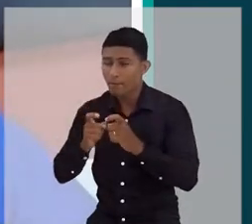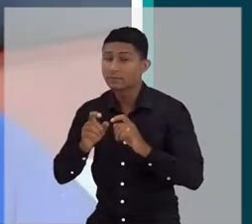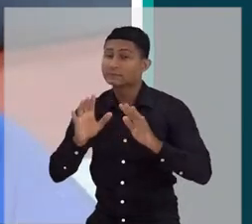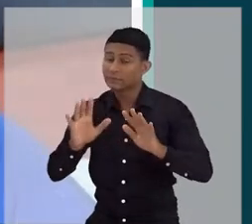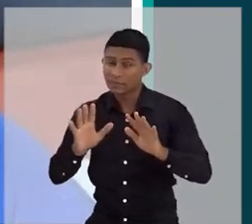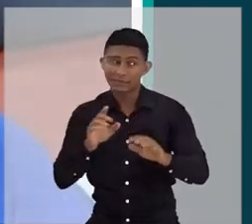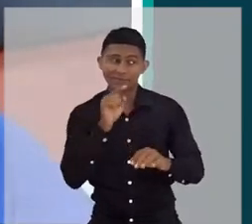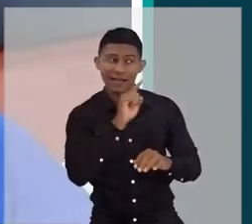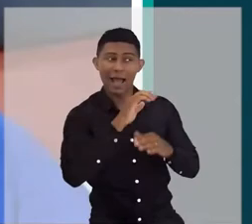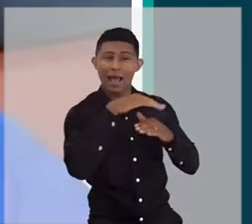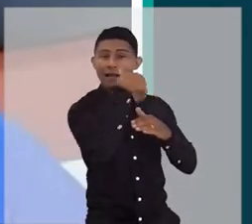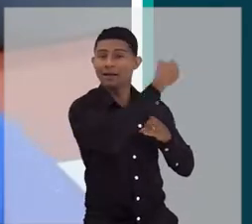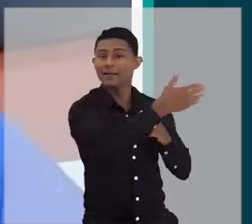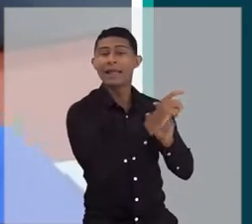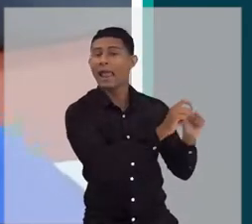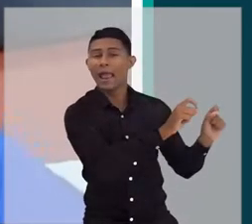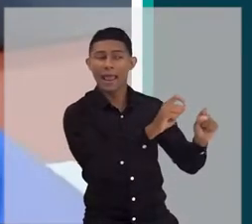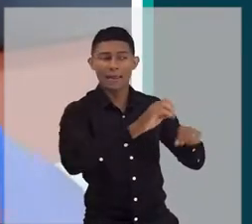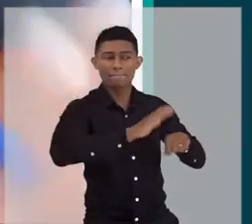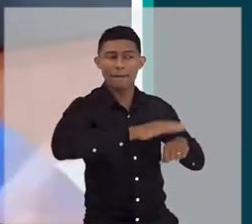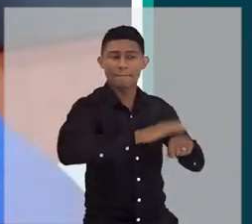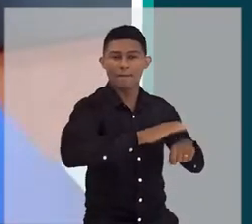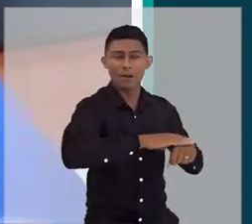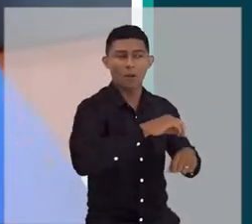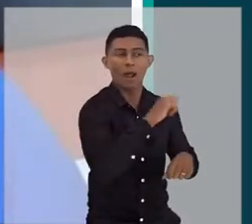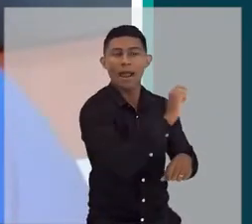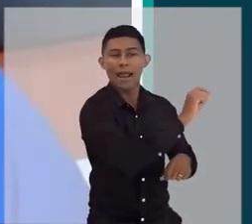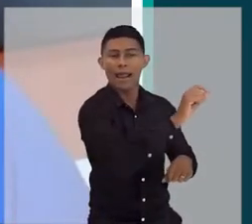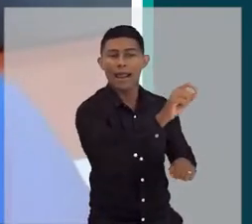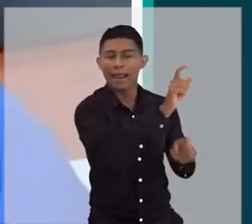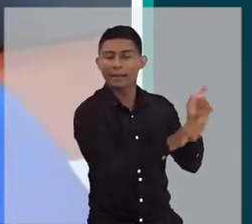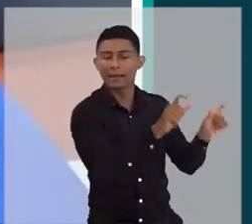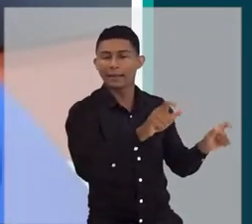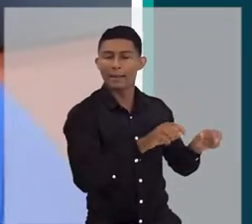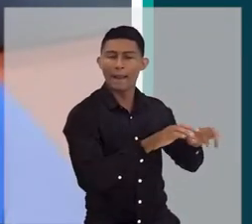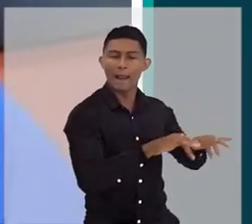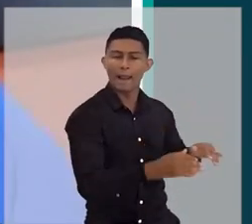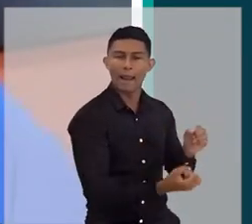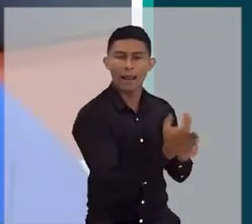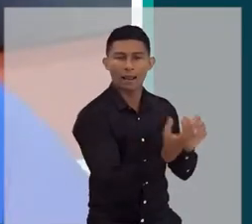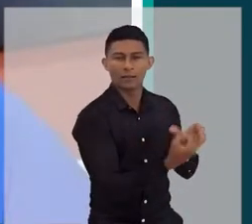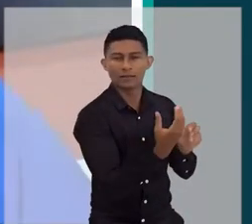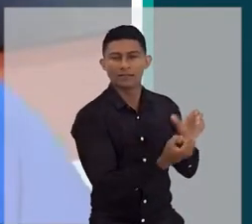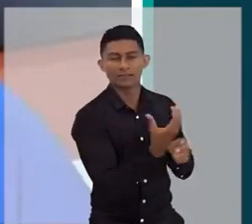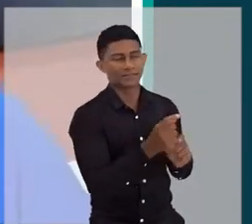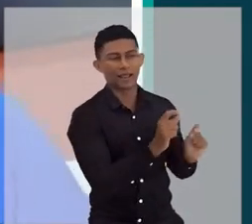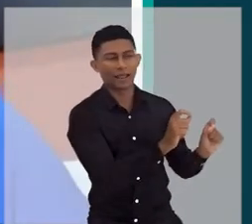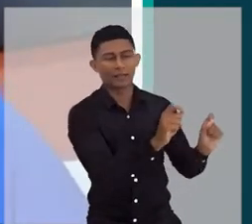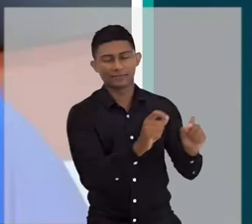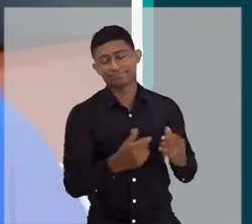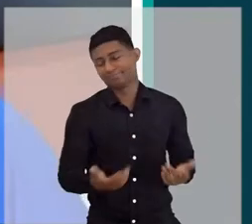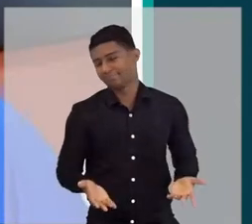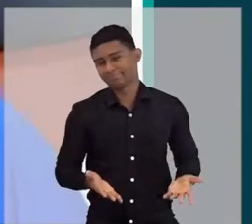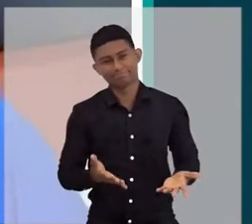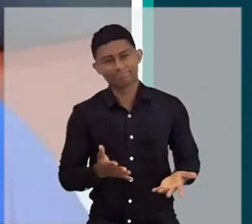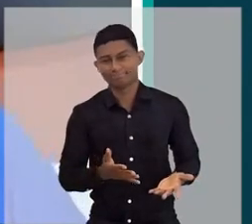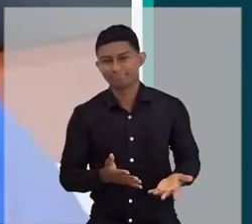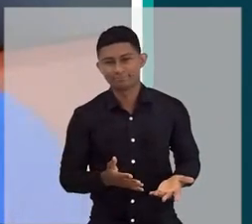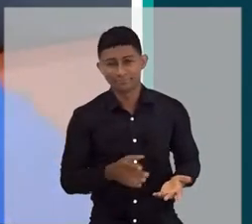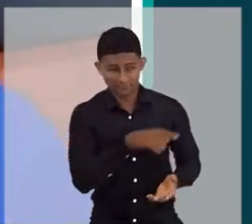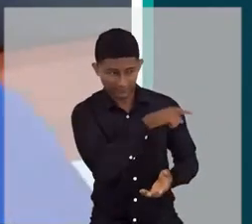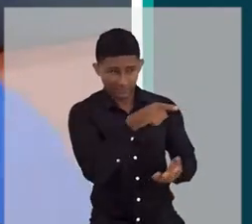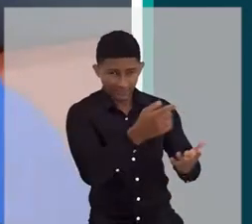engenheiros? Então, assim, por mais que existam consultorias fazendo esse trabalho e comunicando essas problemáticas,